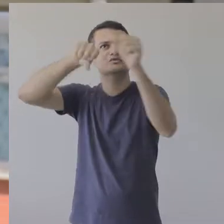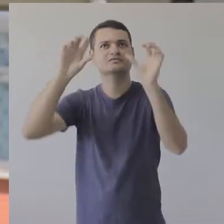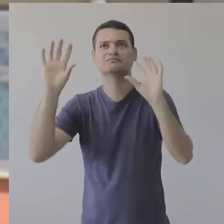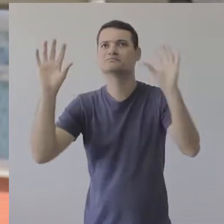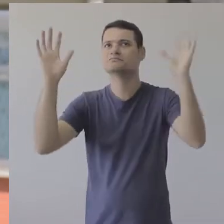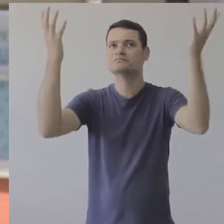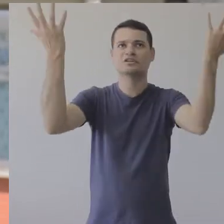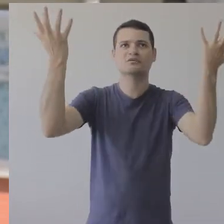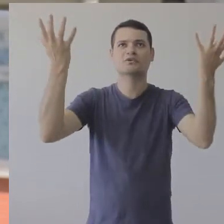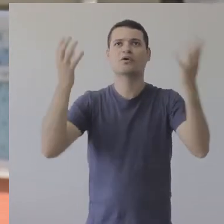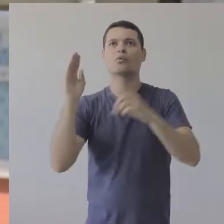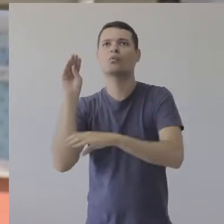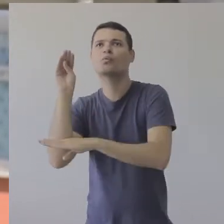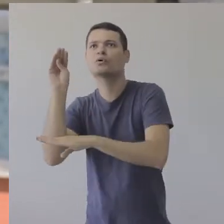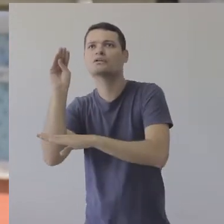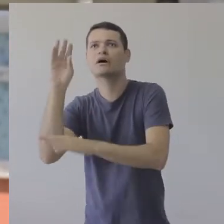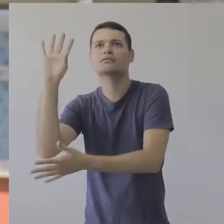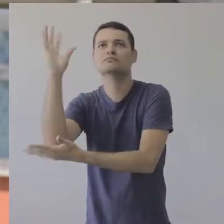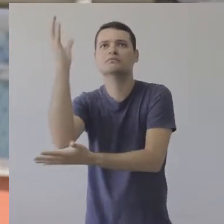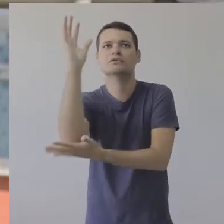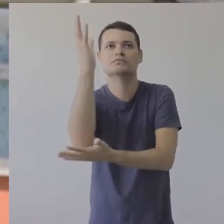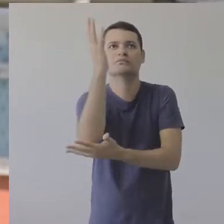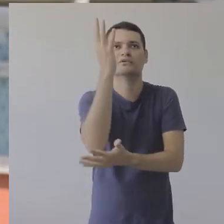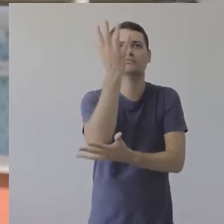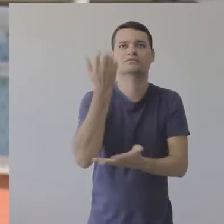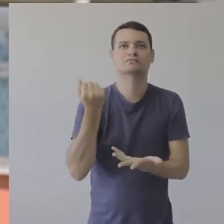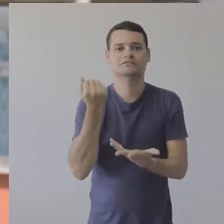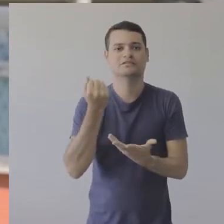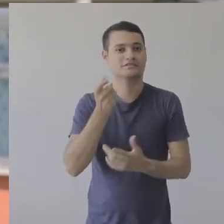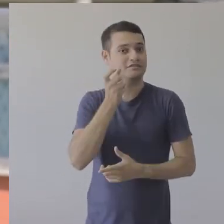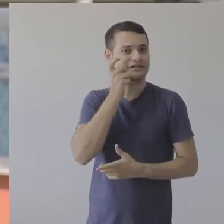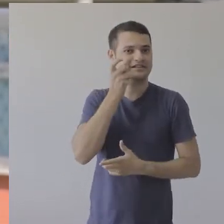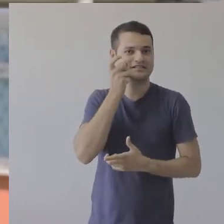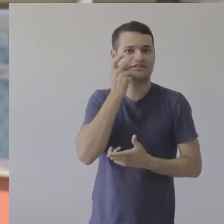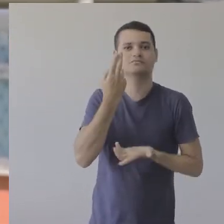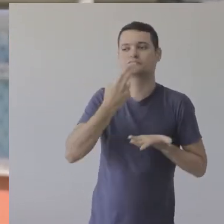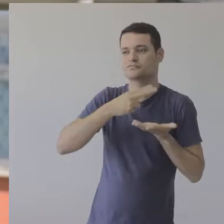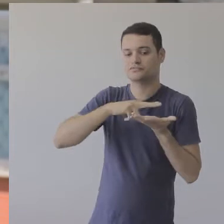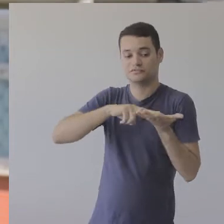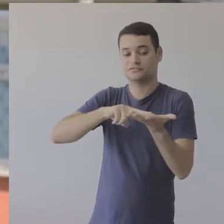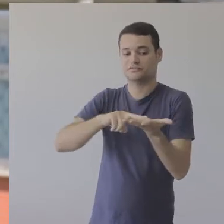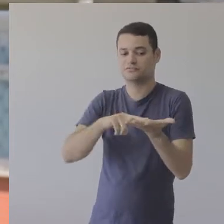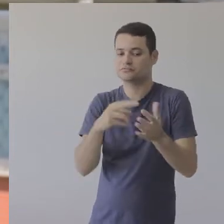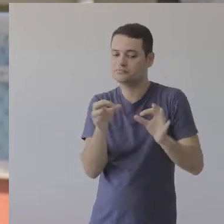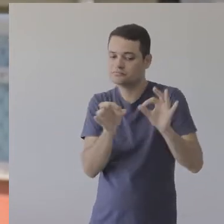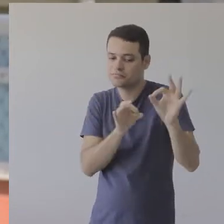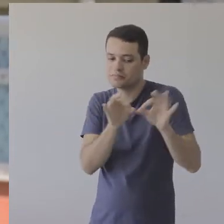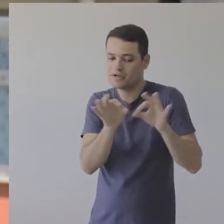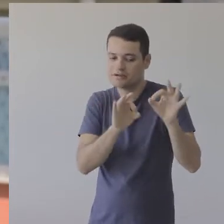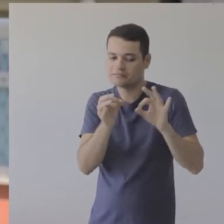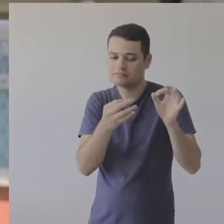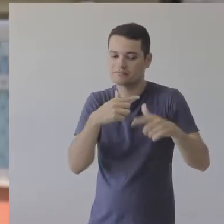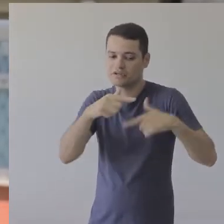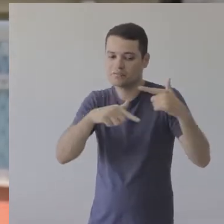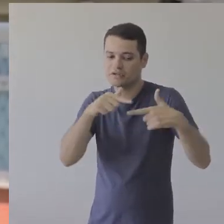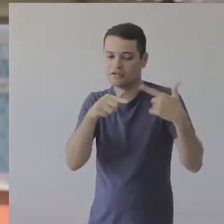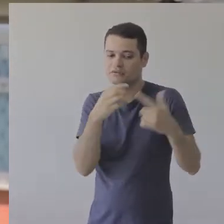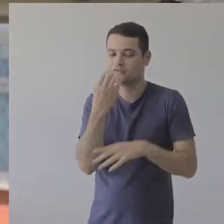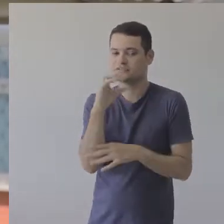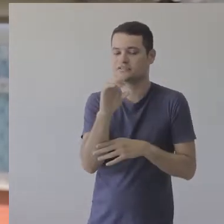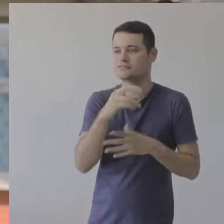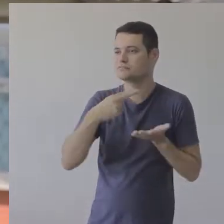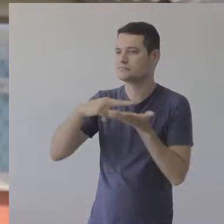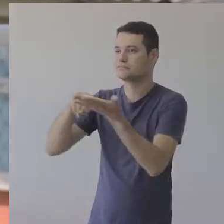mudanças climáticas para preservação e produção florestal. Os interessados em enviar trabalhos científicos têm até o dia